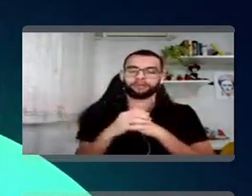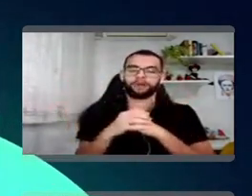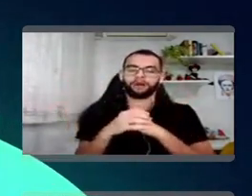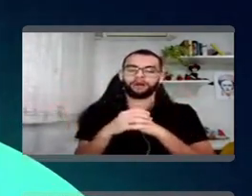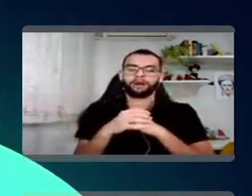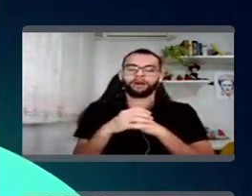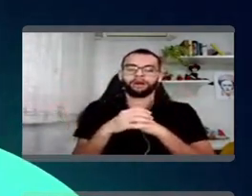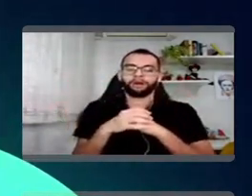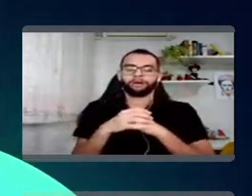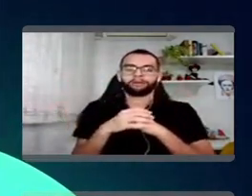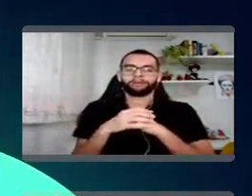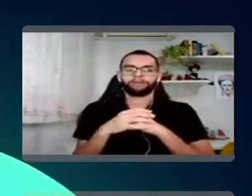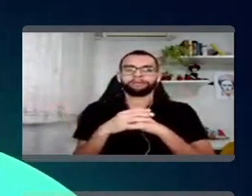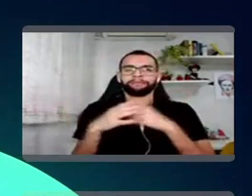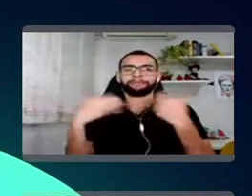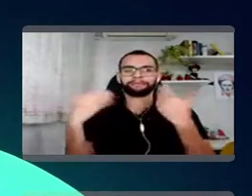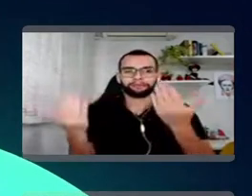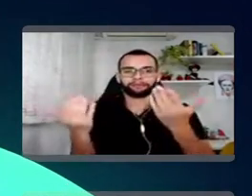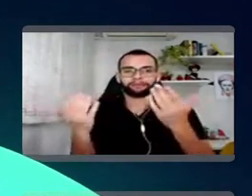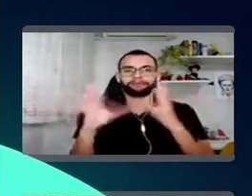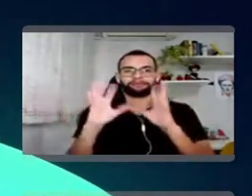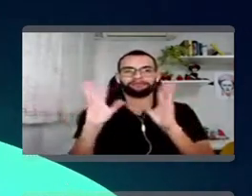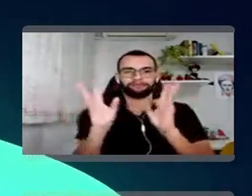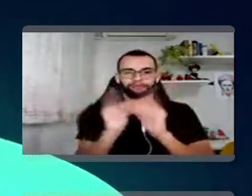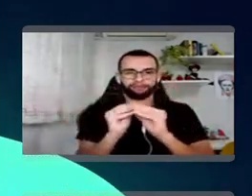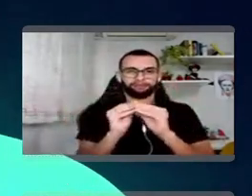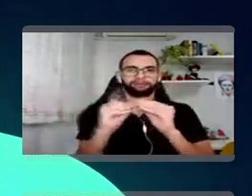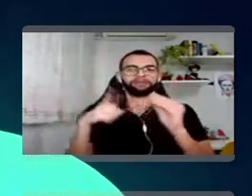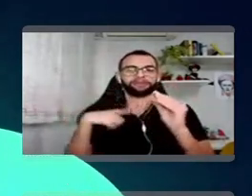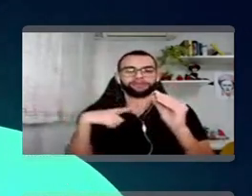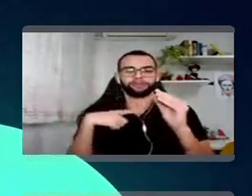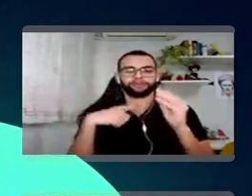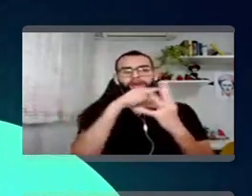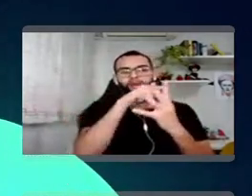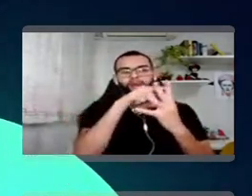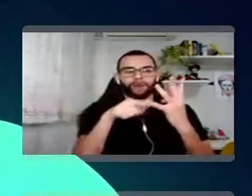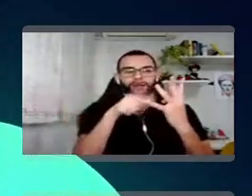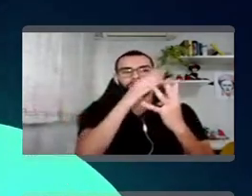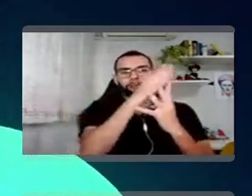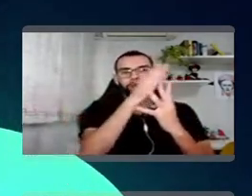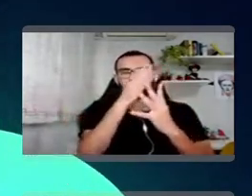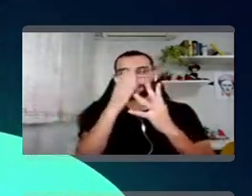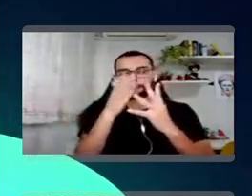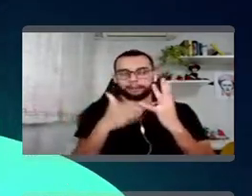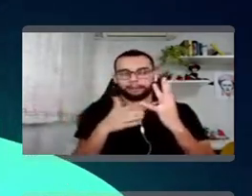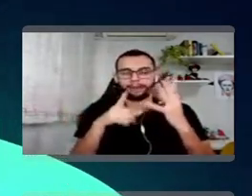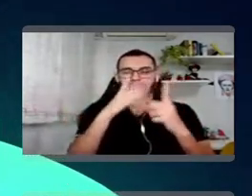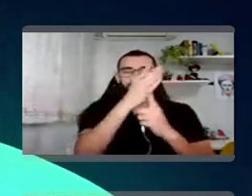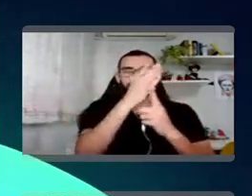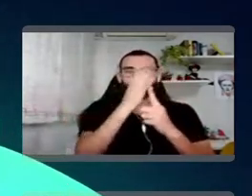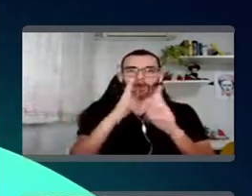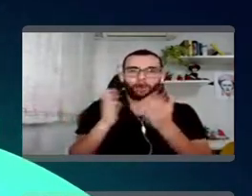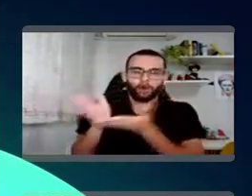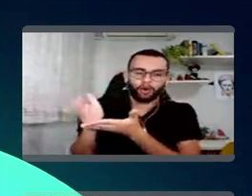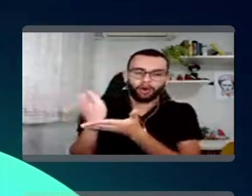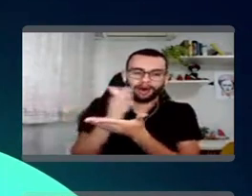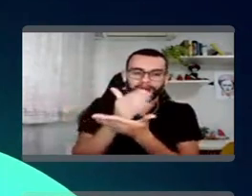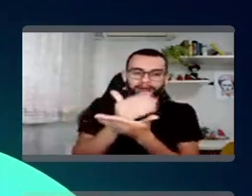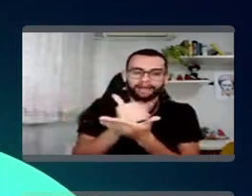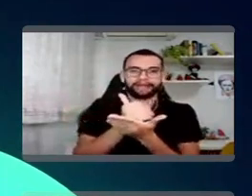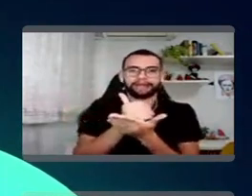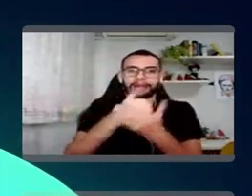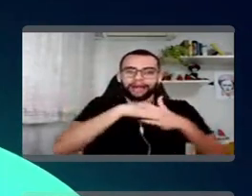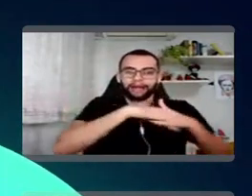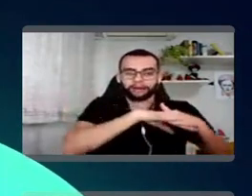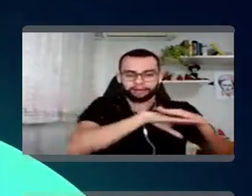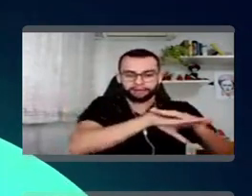E aí, isso, esse processo, resumidamente, ele passa por essas quatro fases, tá? Que é a coleta de dados, o armazenamento, a análise,